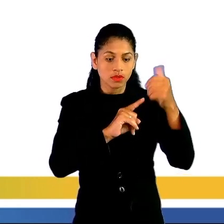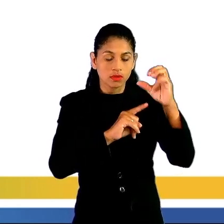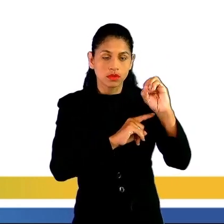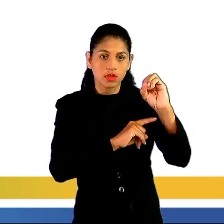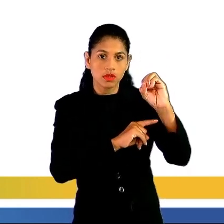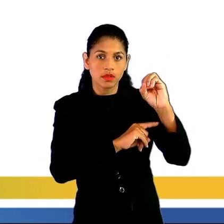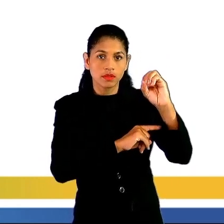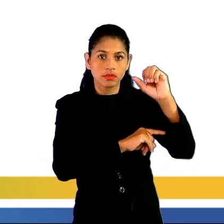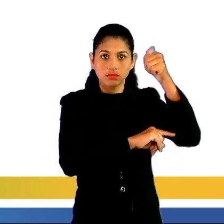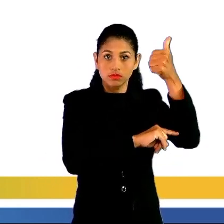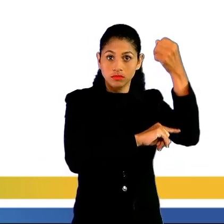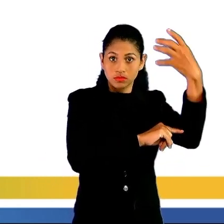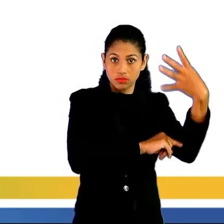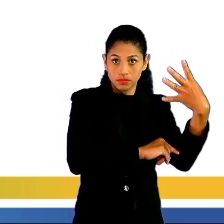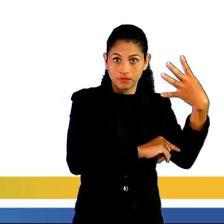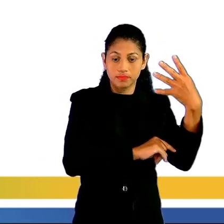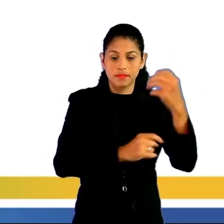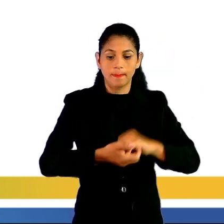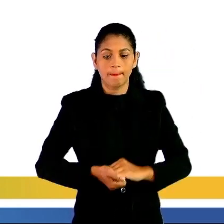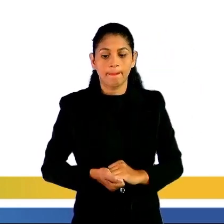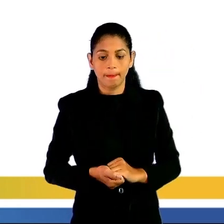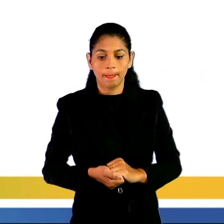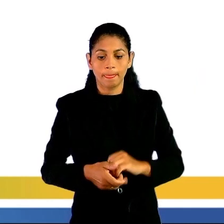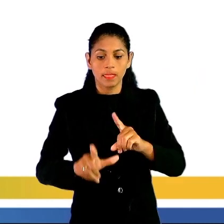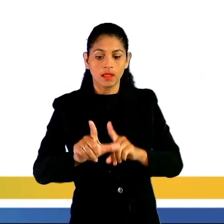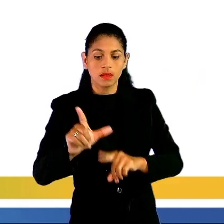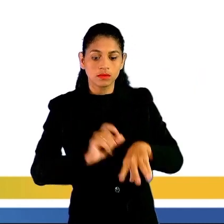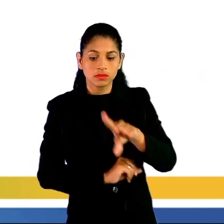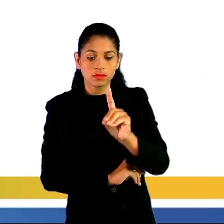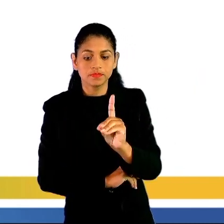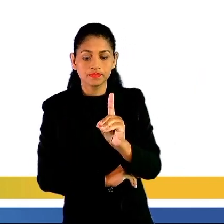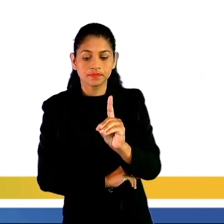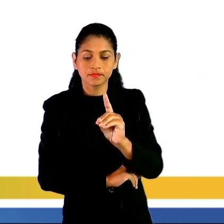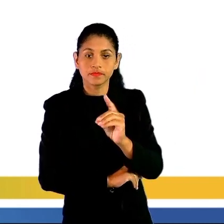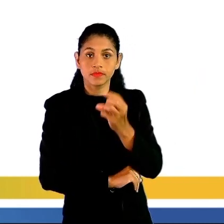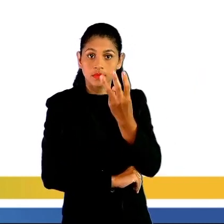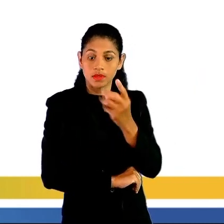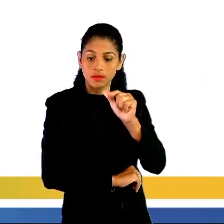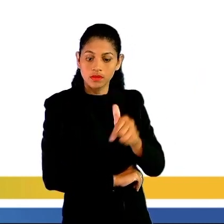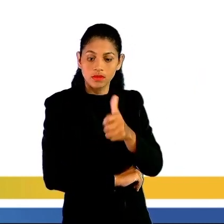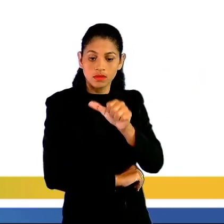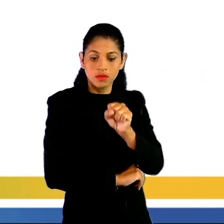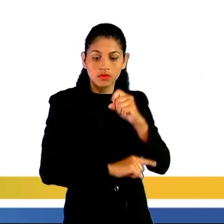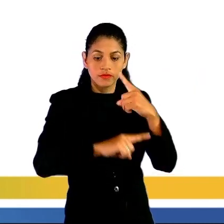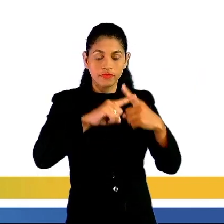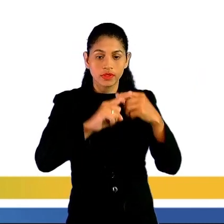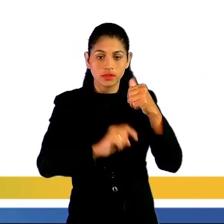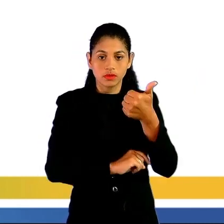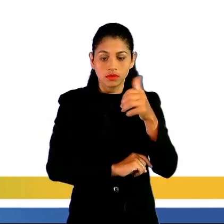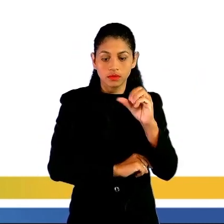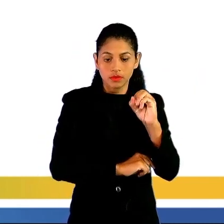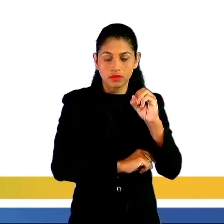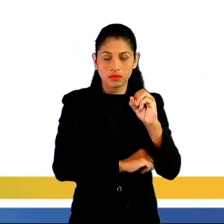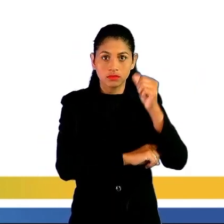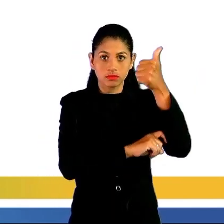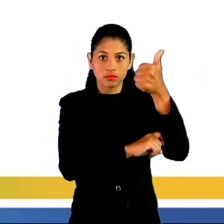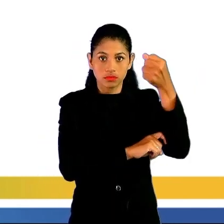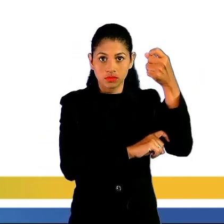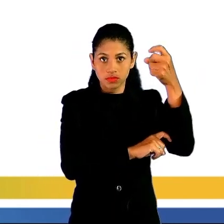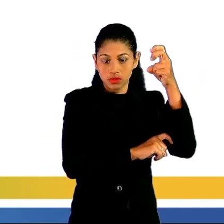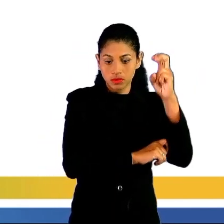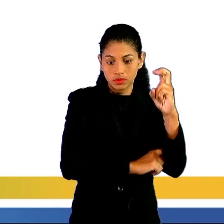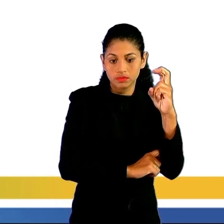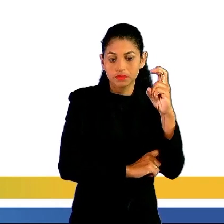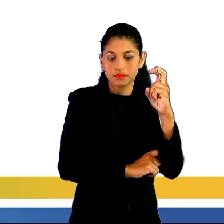quarta potência. Alternativa D, 3,8 vezes 10 elevado à décima